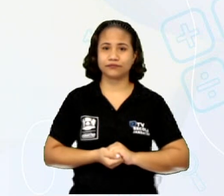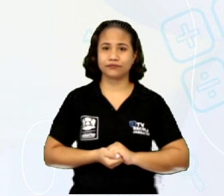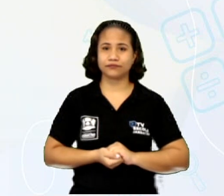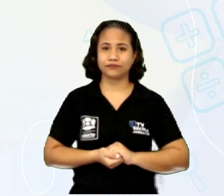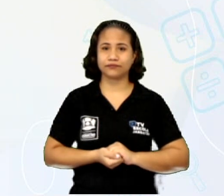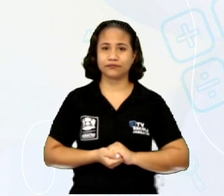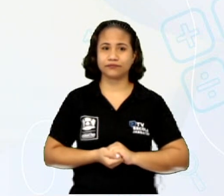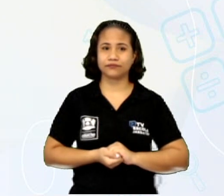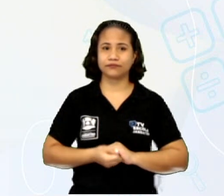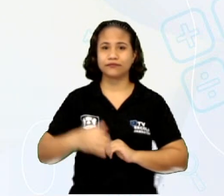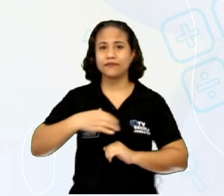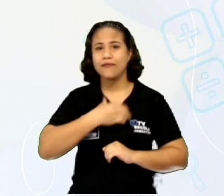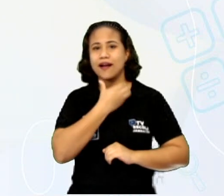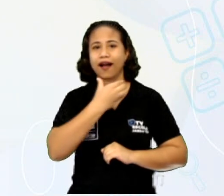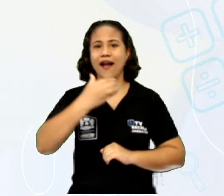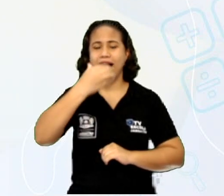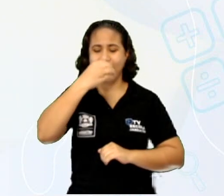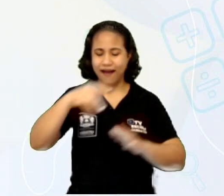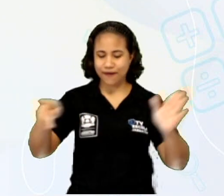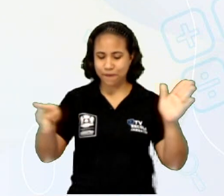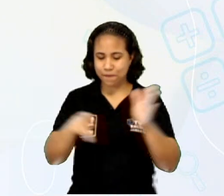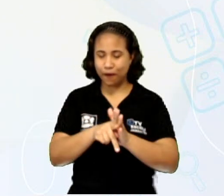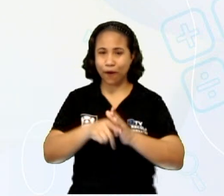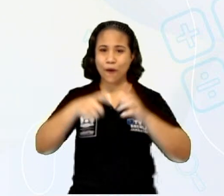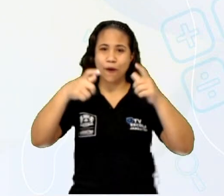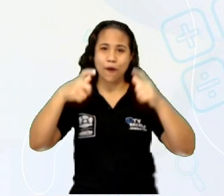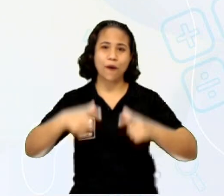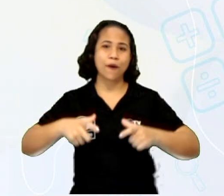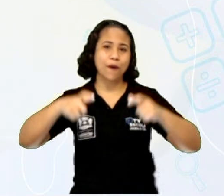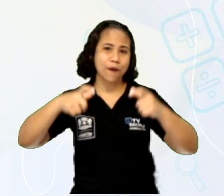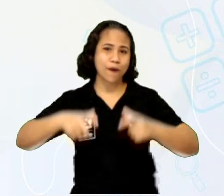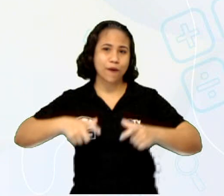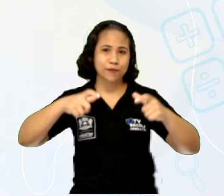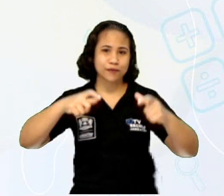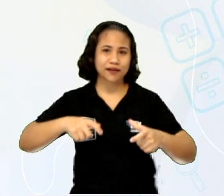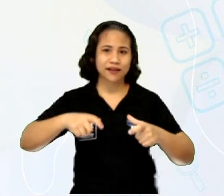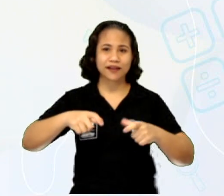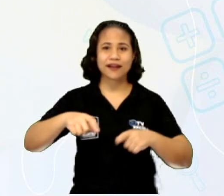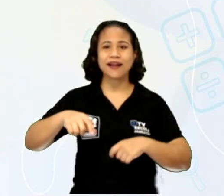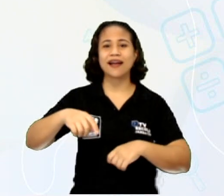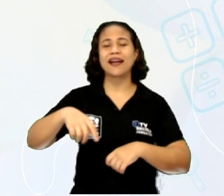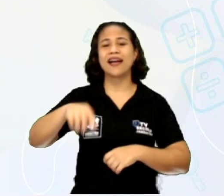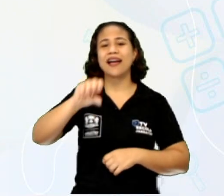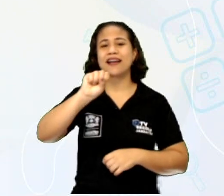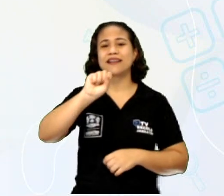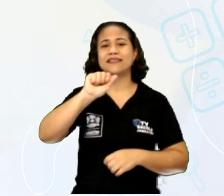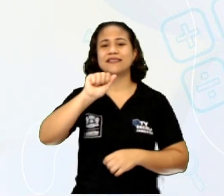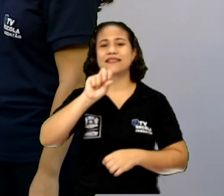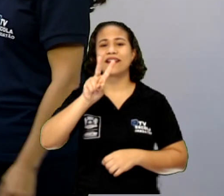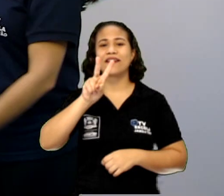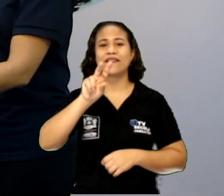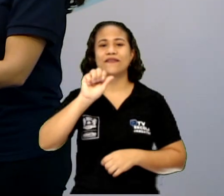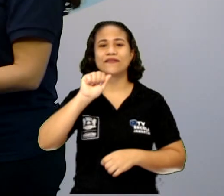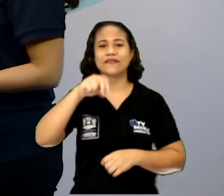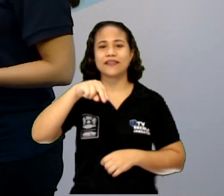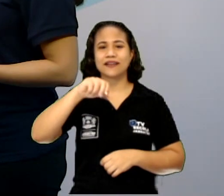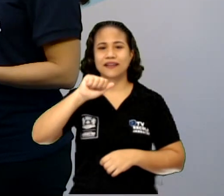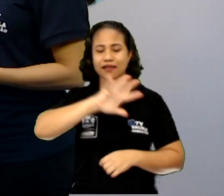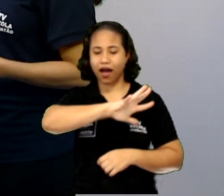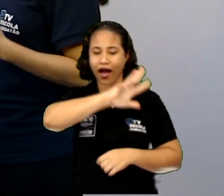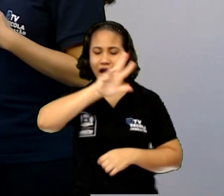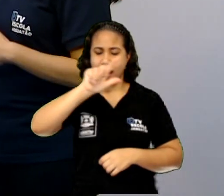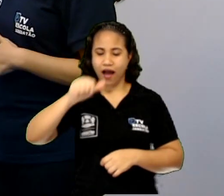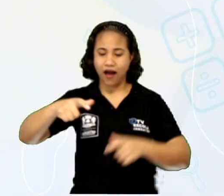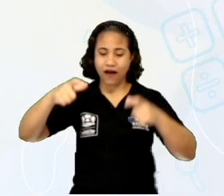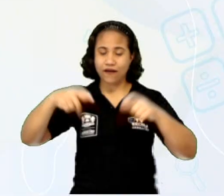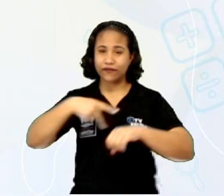o habitat natural delas, das girafas, é a savanna africana. They